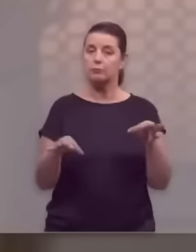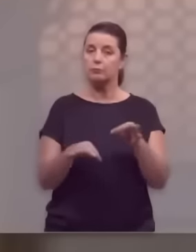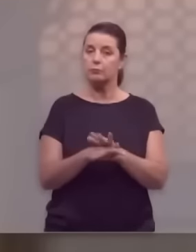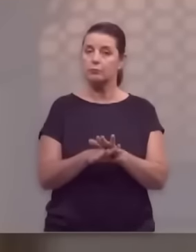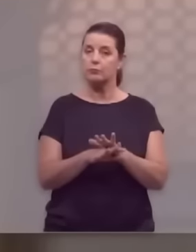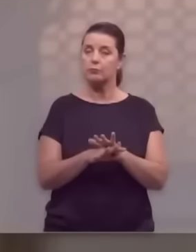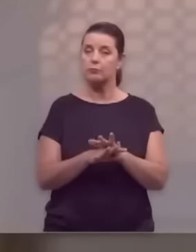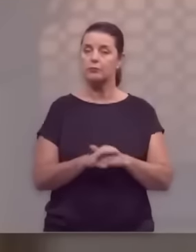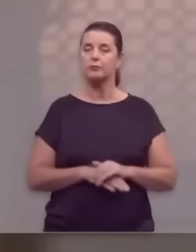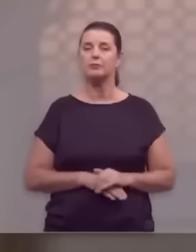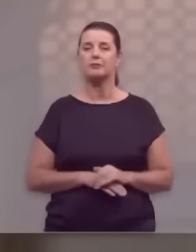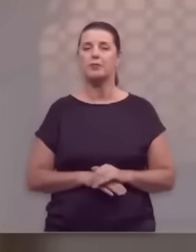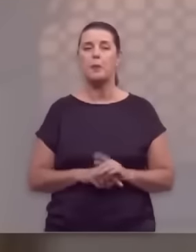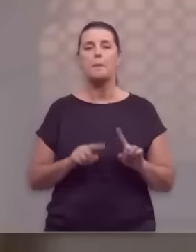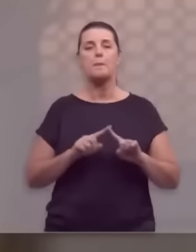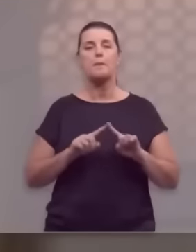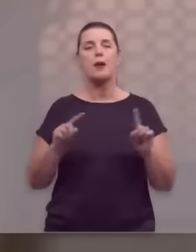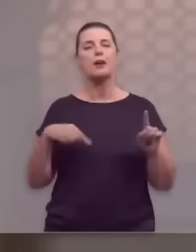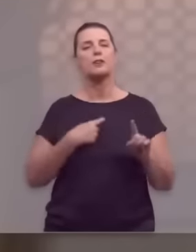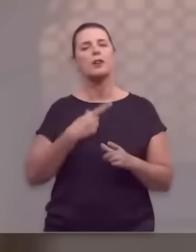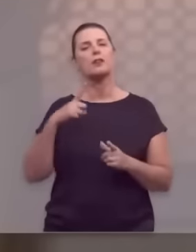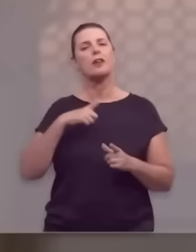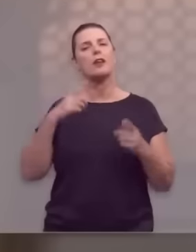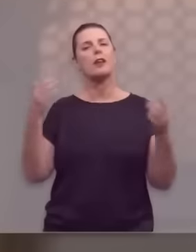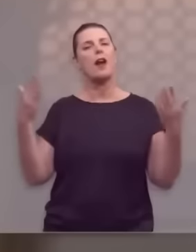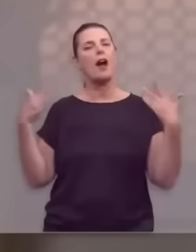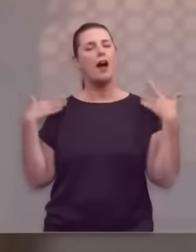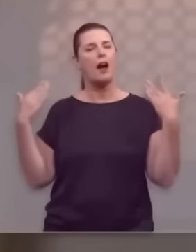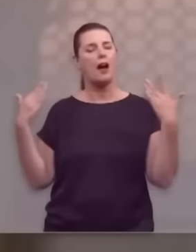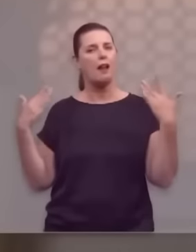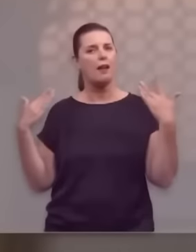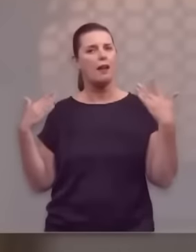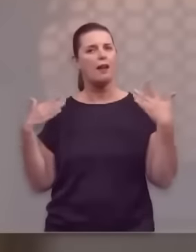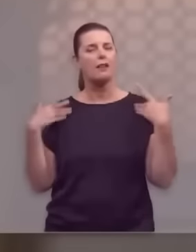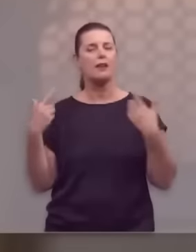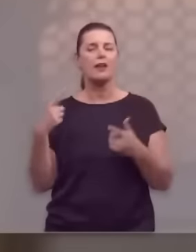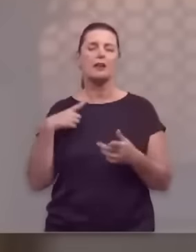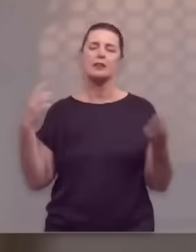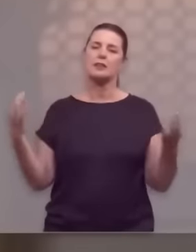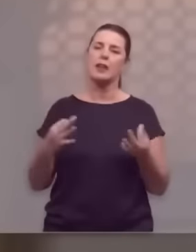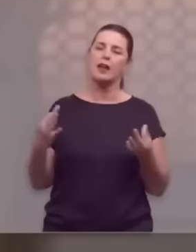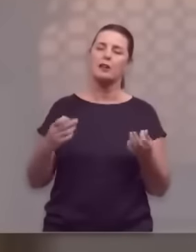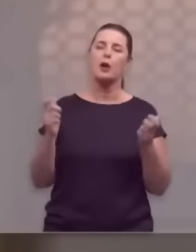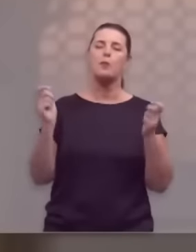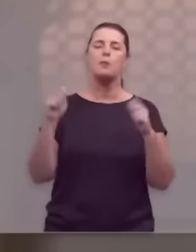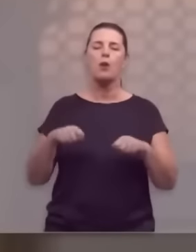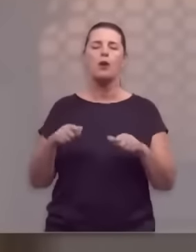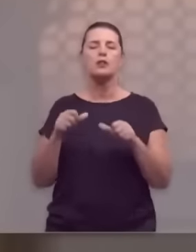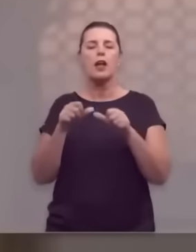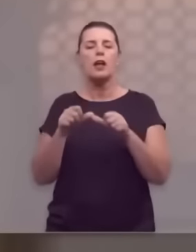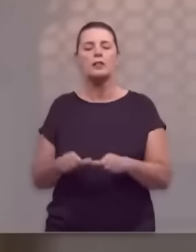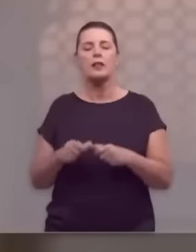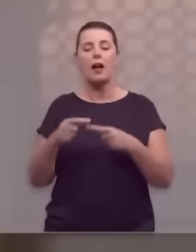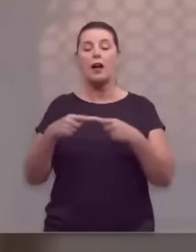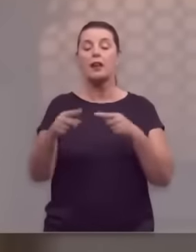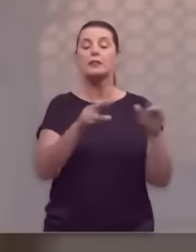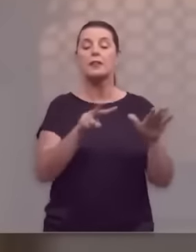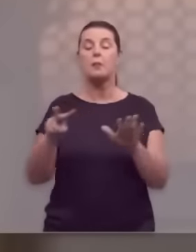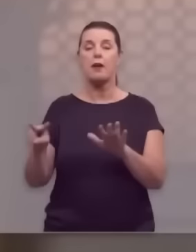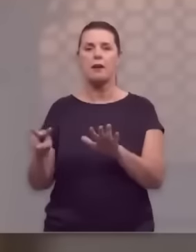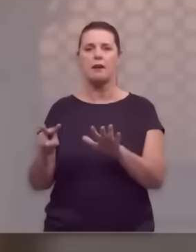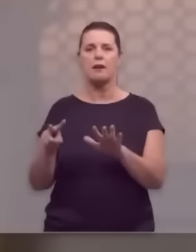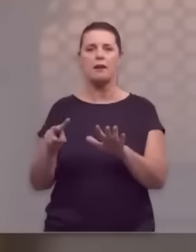chegando ao final, mas nós temos a alegria e a convicção de podermos estar aqui na próxima